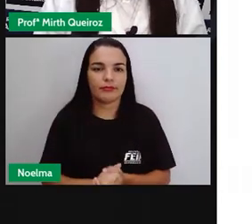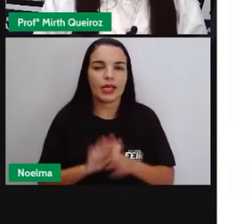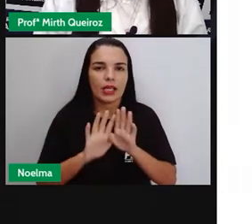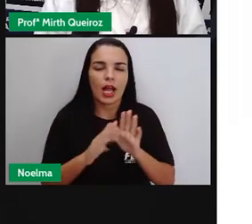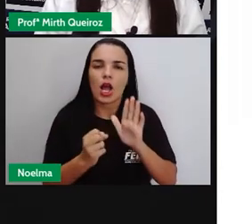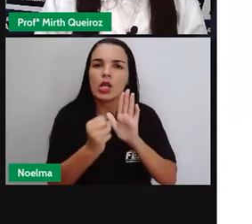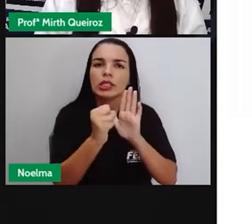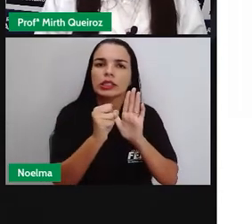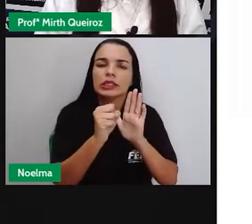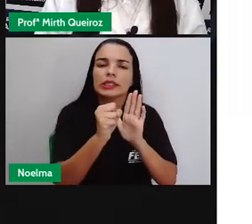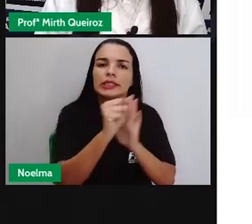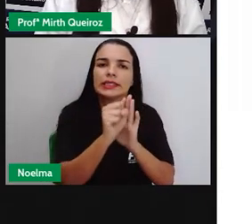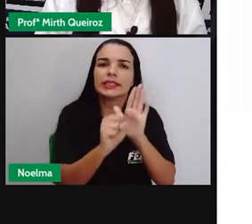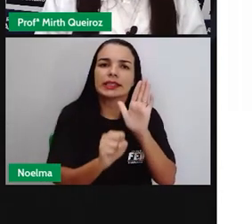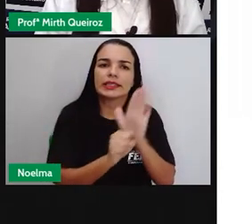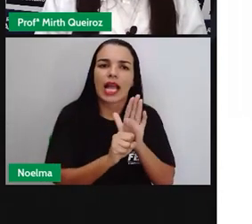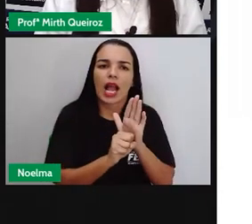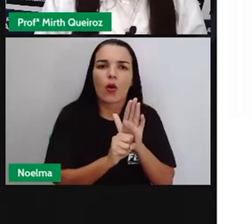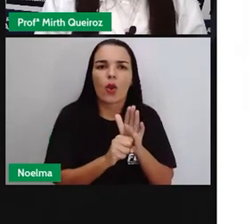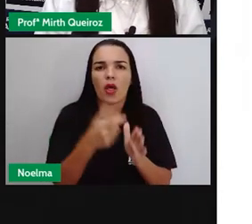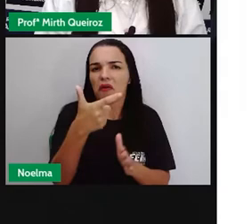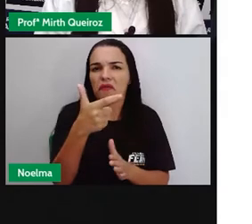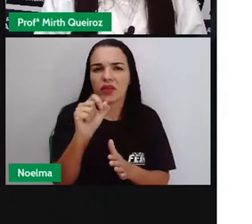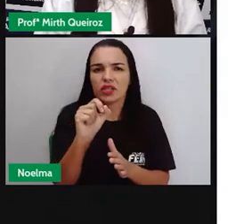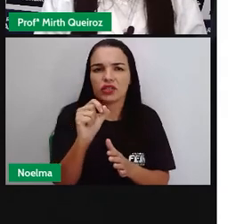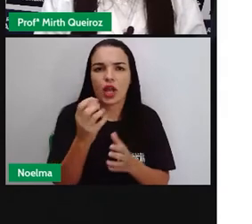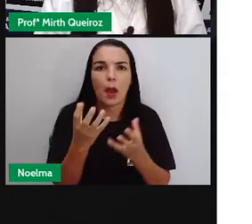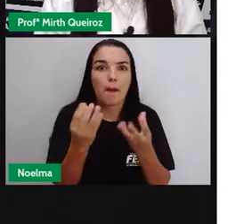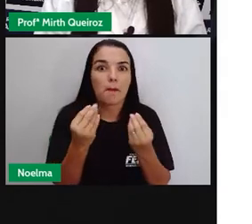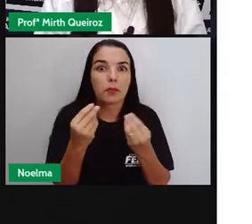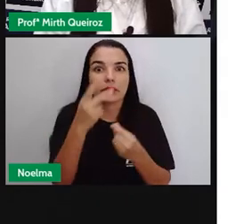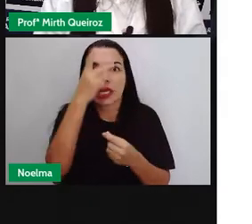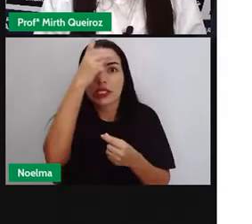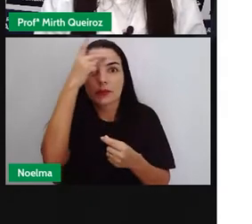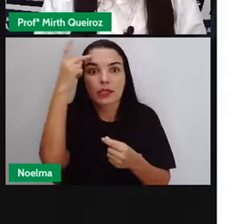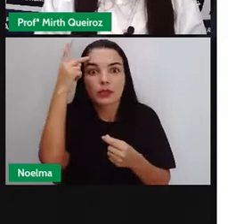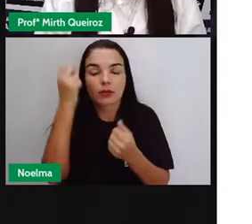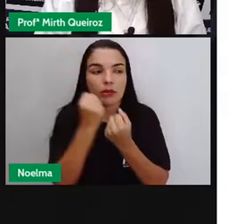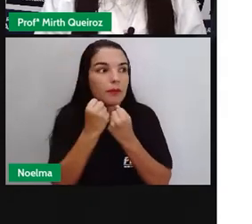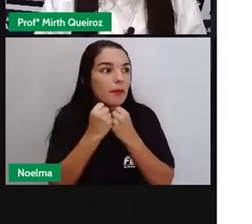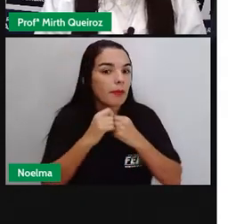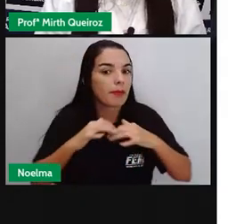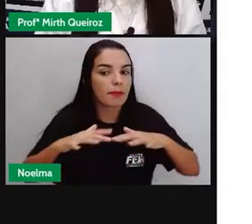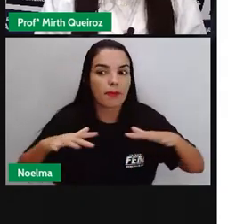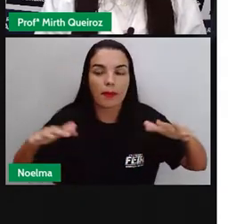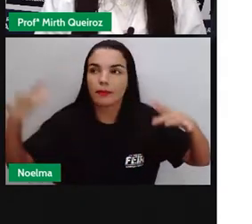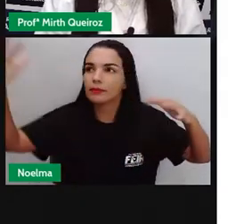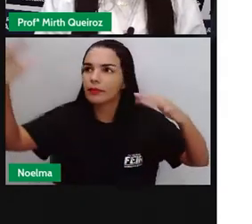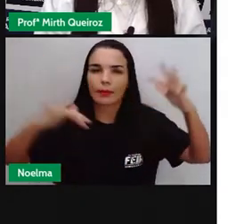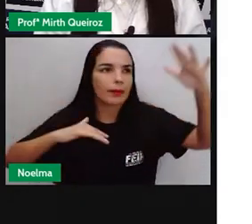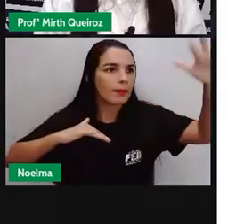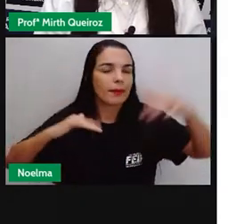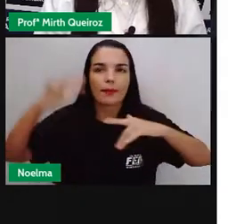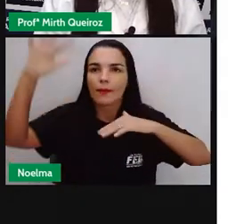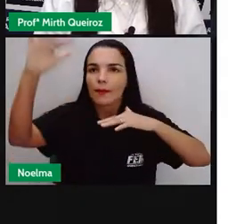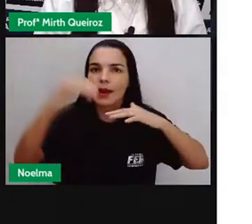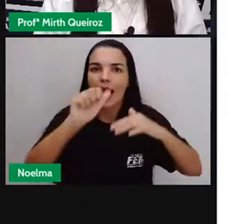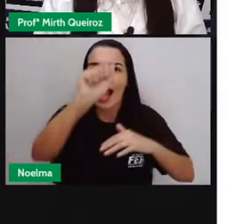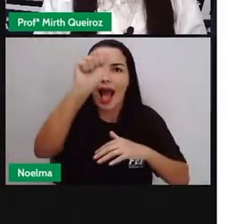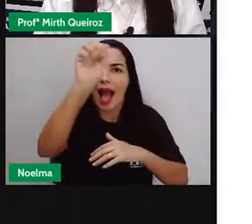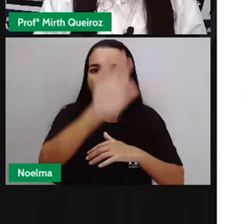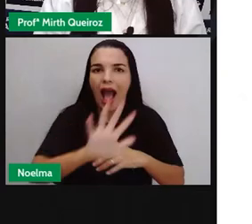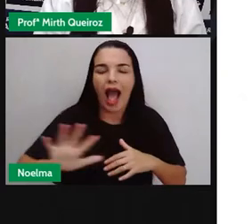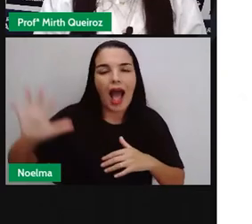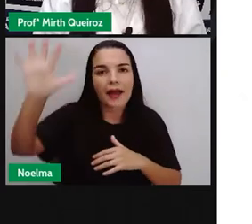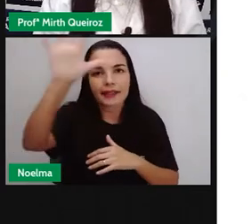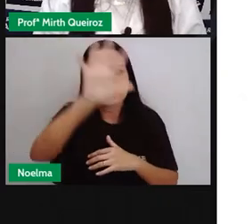Durante o século XX, grandes levas de libaneses e de europeus dos mais diversos países emigraram para o Brasil. Boa parte